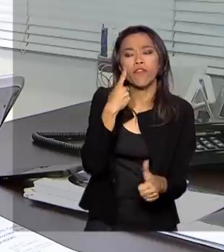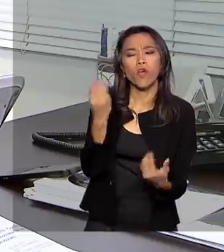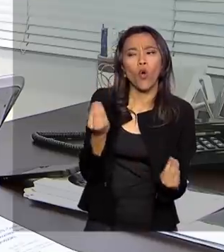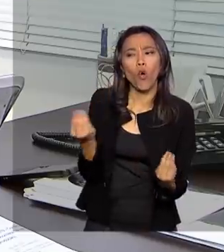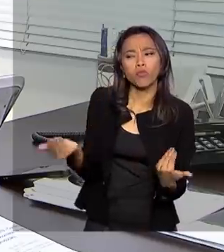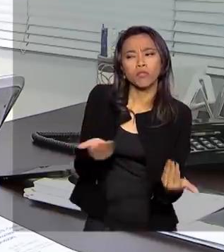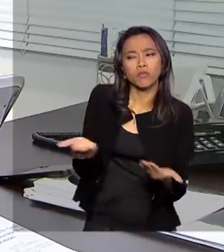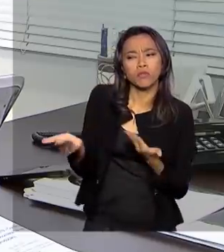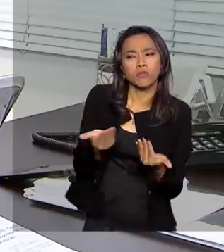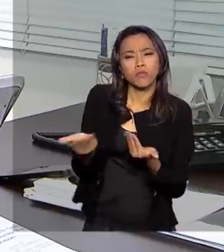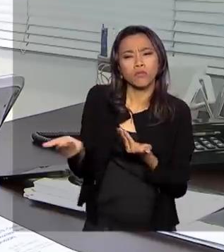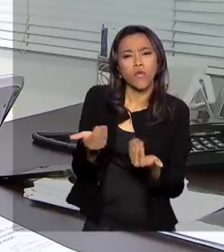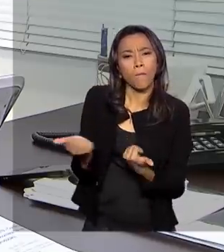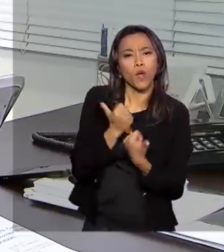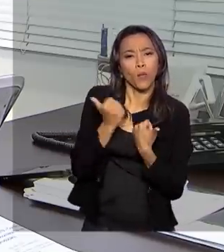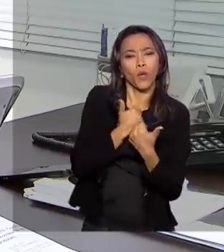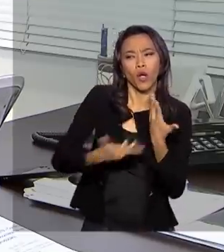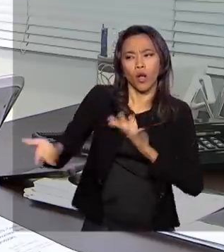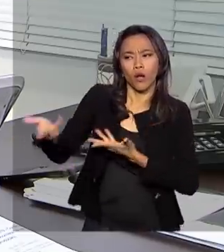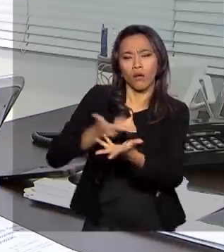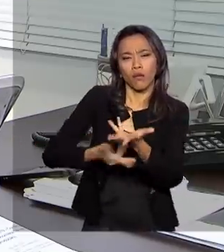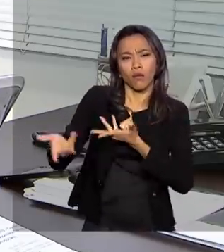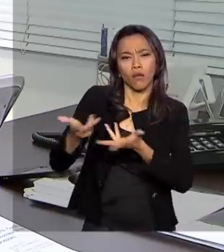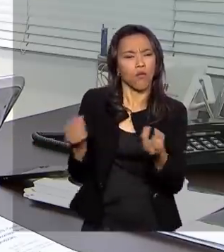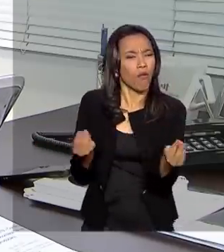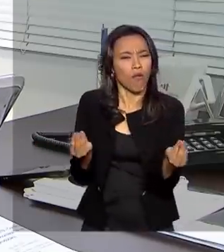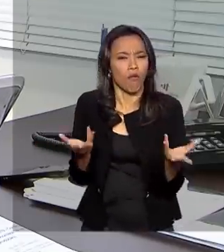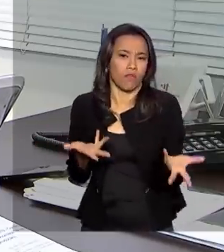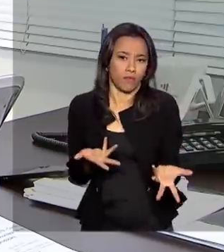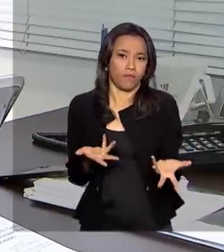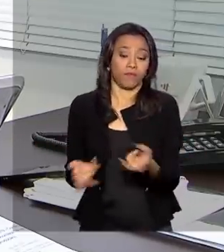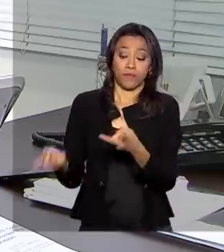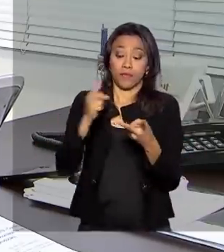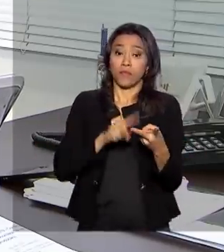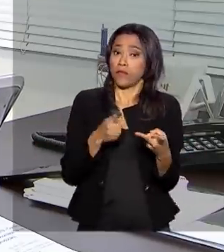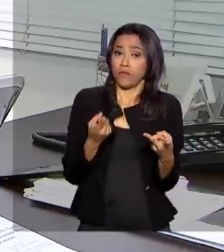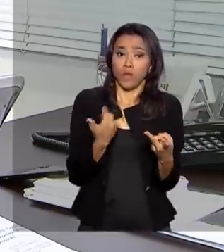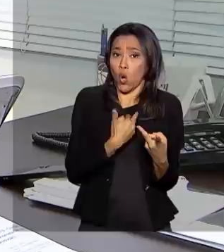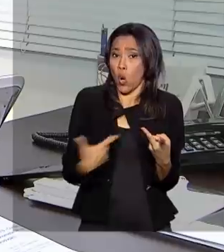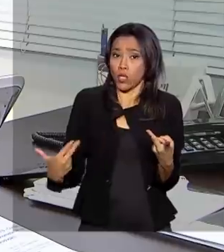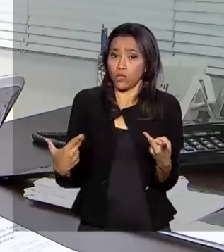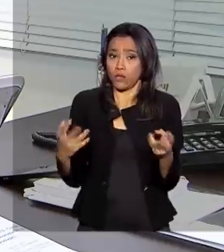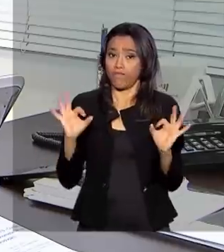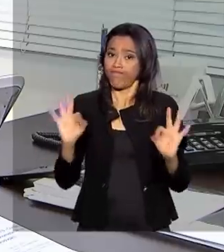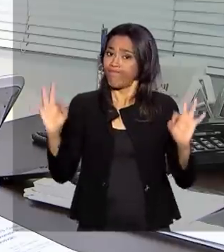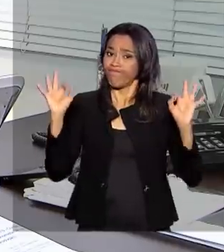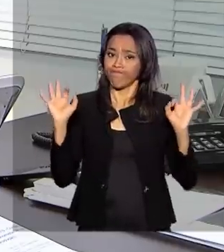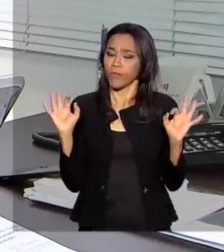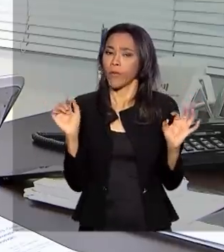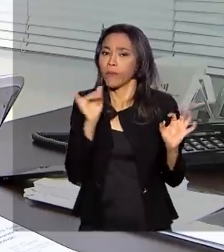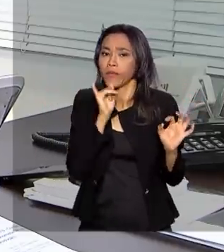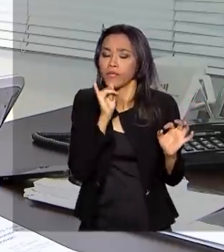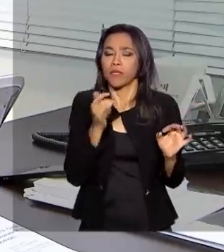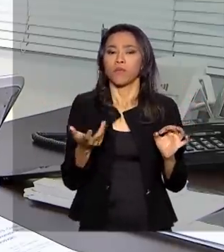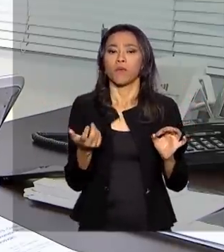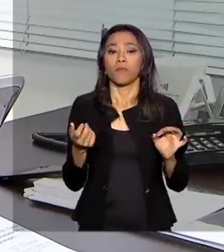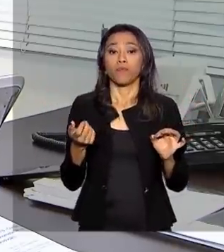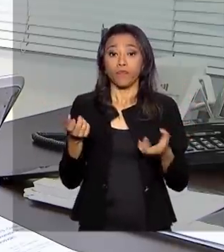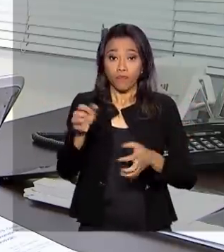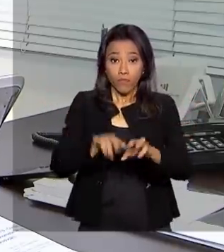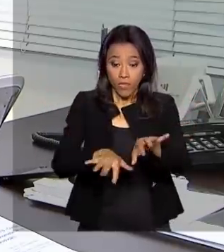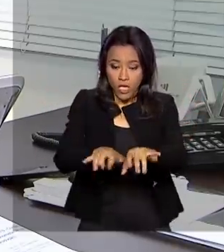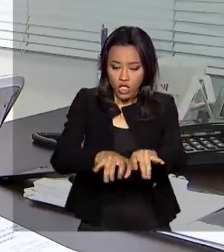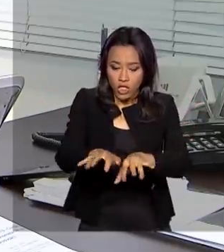cooperação que levem a uma maior equalização disso daí. Segundo, são coisas mais concretas. A economia digital